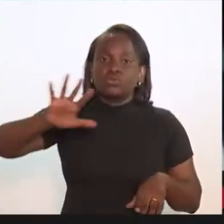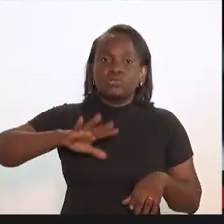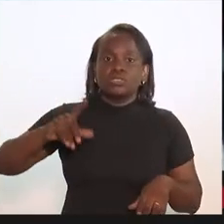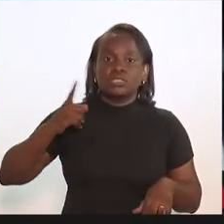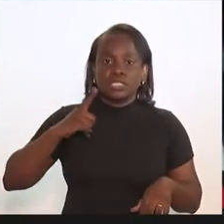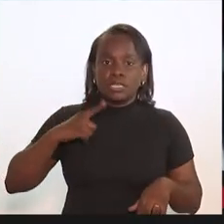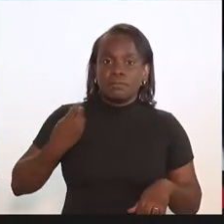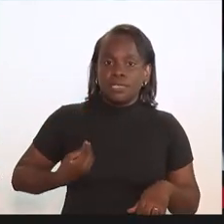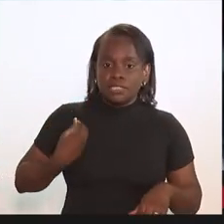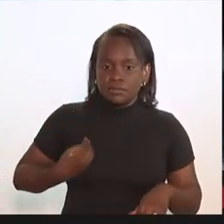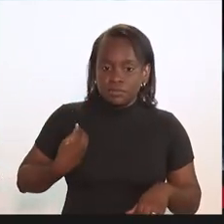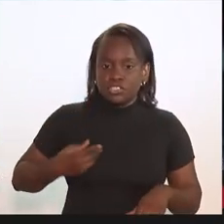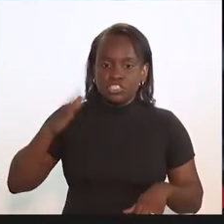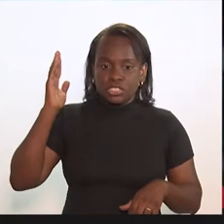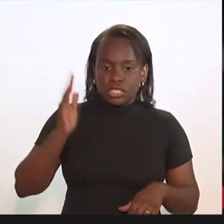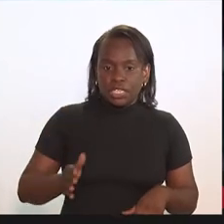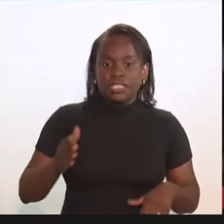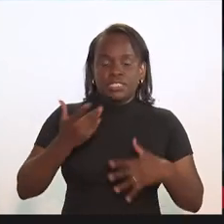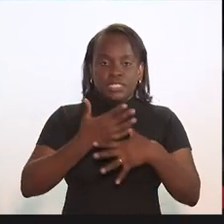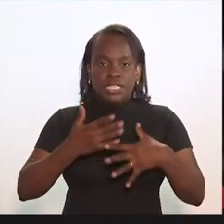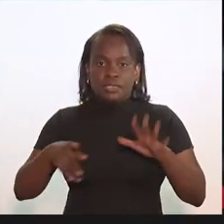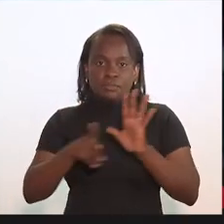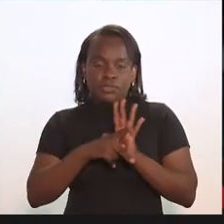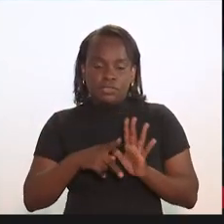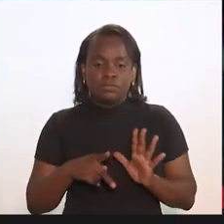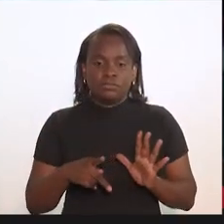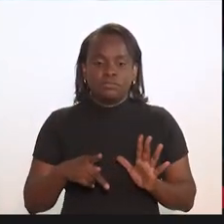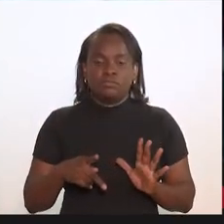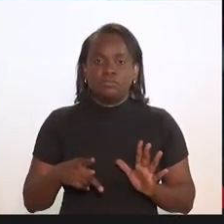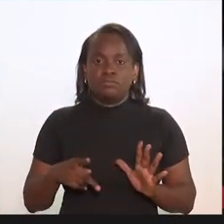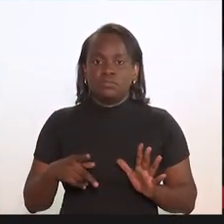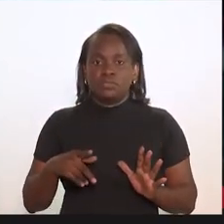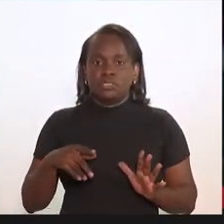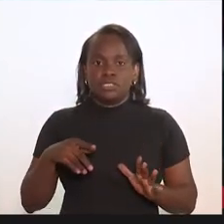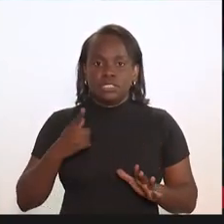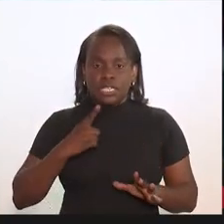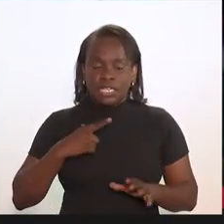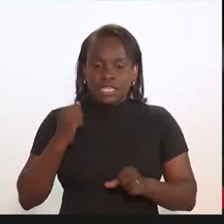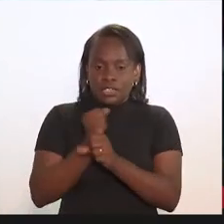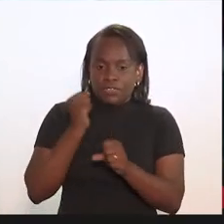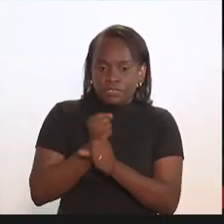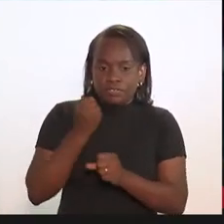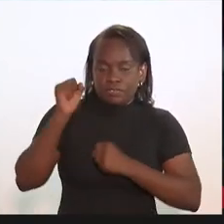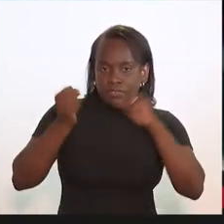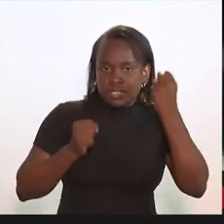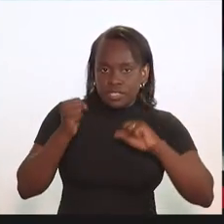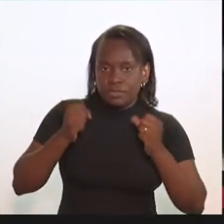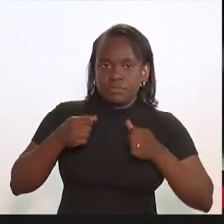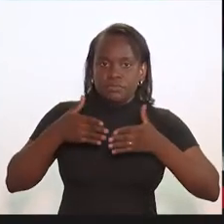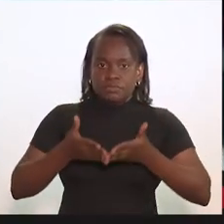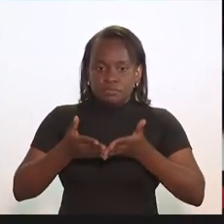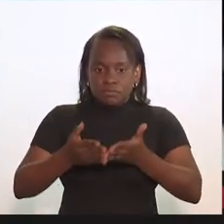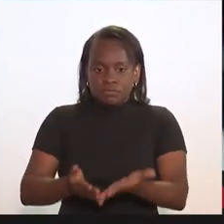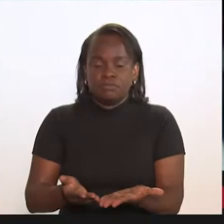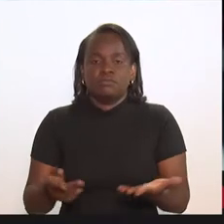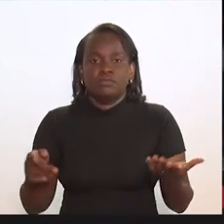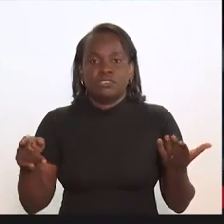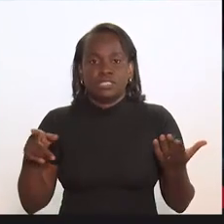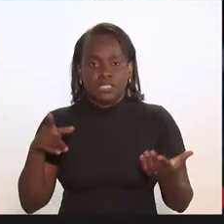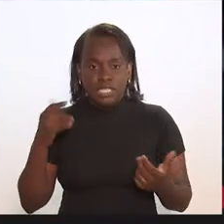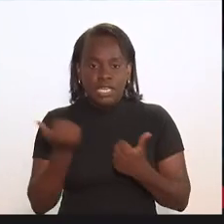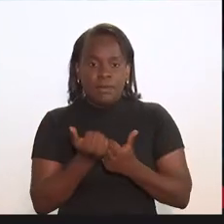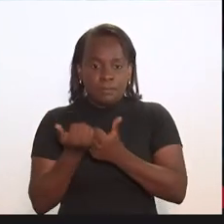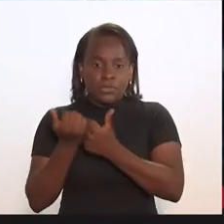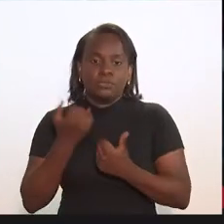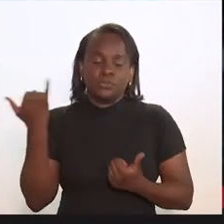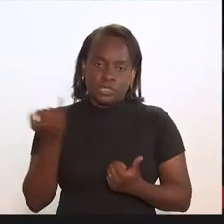participam diretamente das suas cidades com os seus estaleiros, um outro ponto de apoio